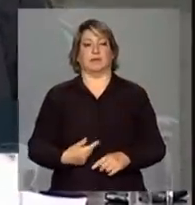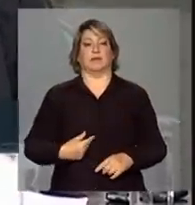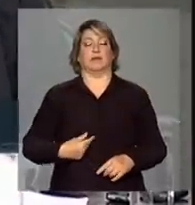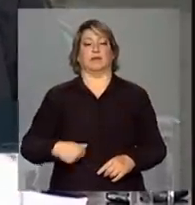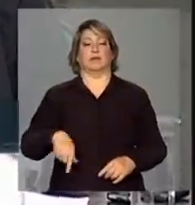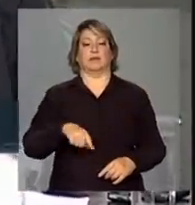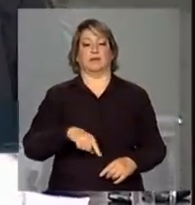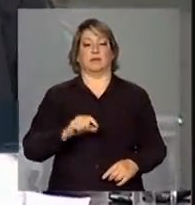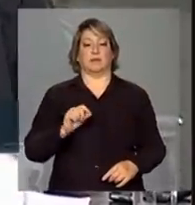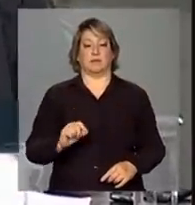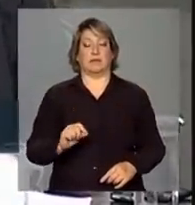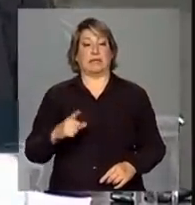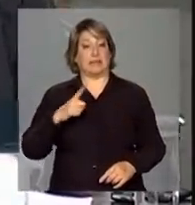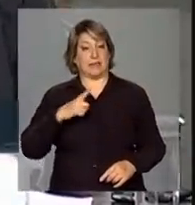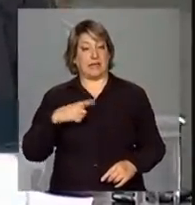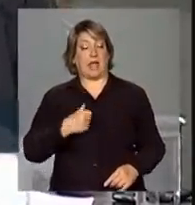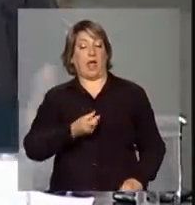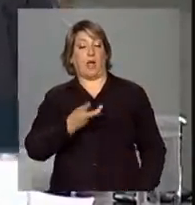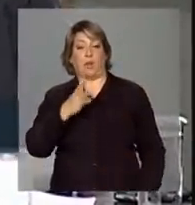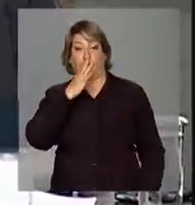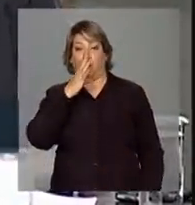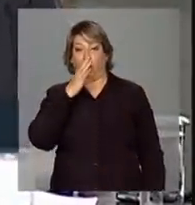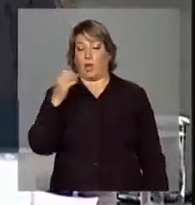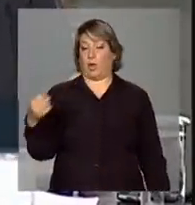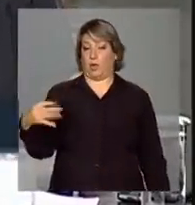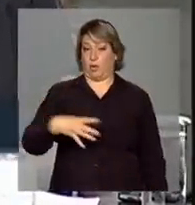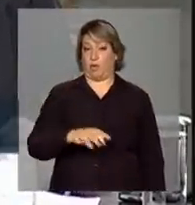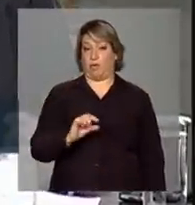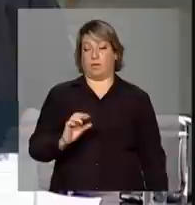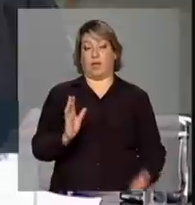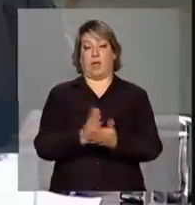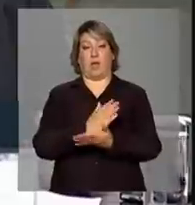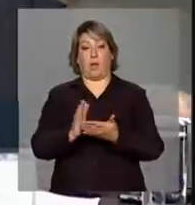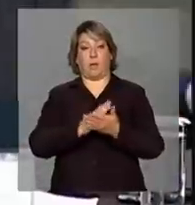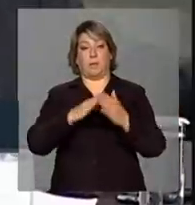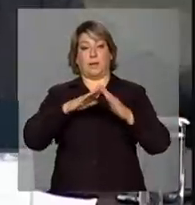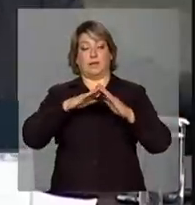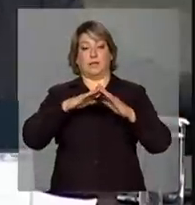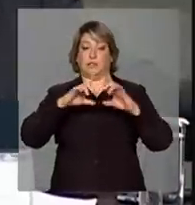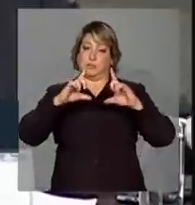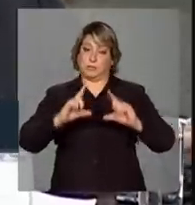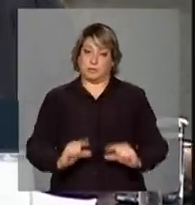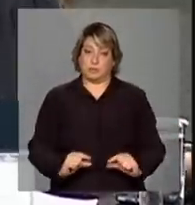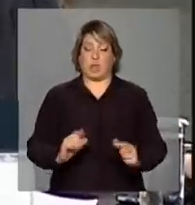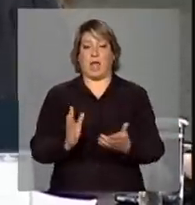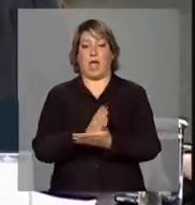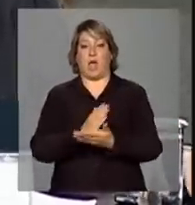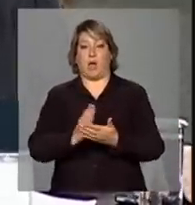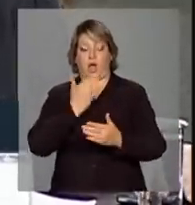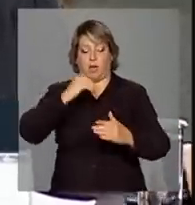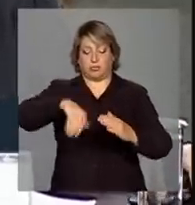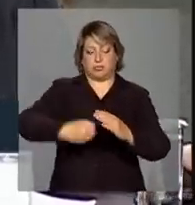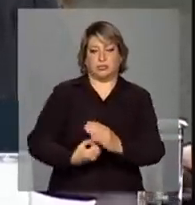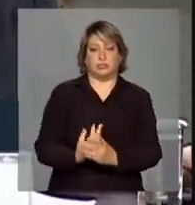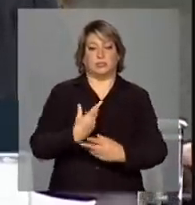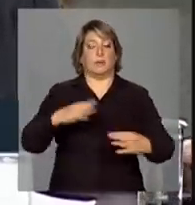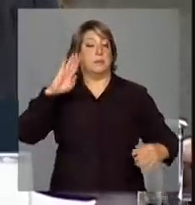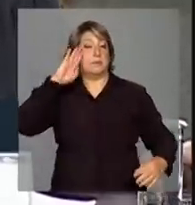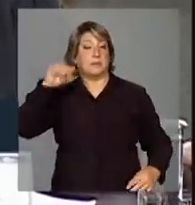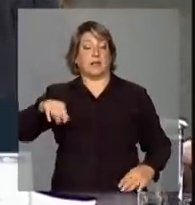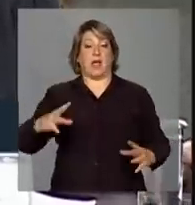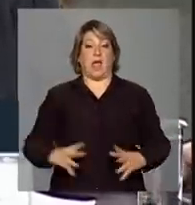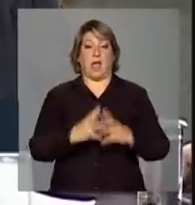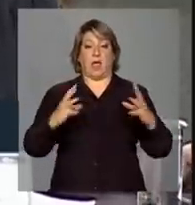rapidamente. Aqui tem algumas novidades com algumas quedas em algumas culturas, que é o caso principalmente do algodão.